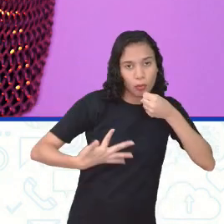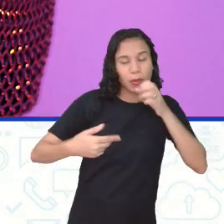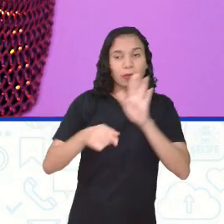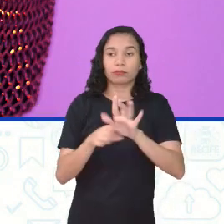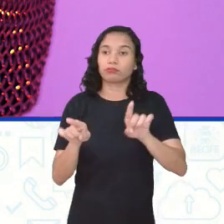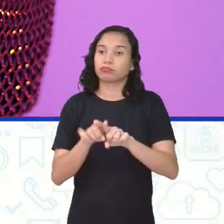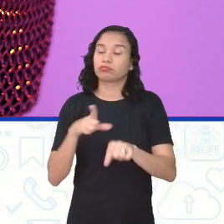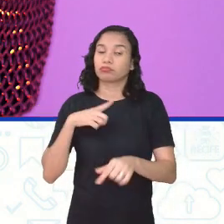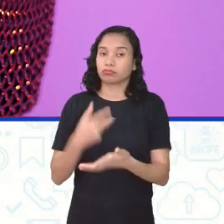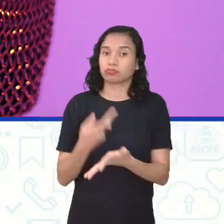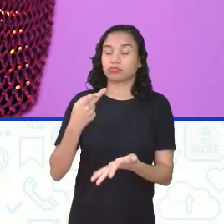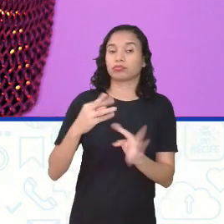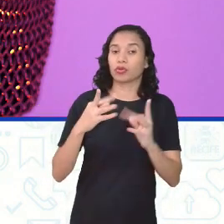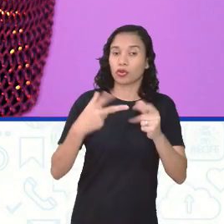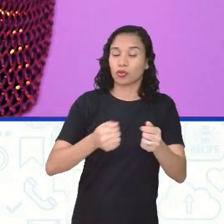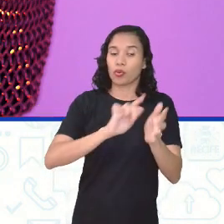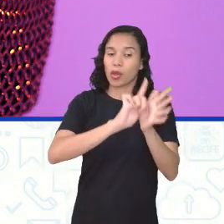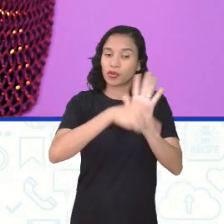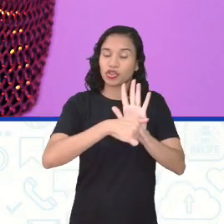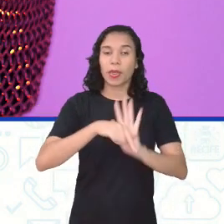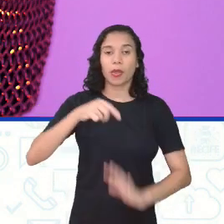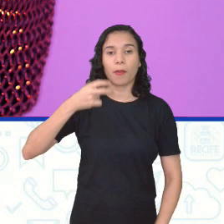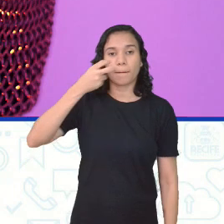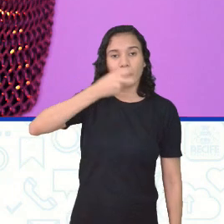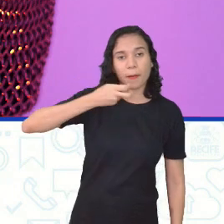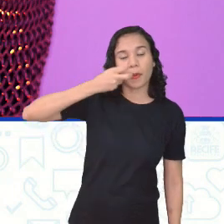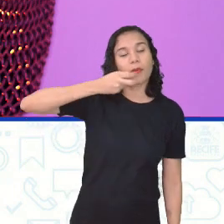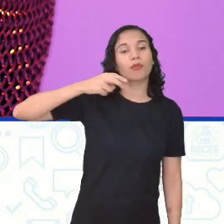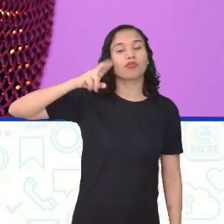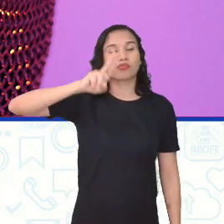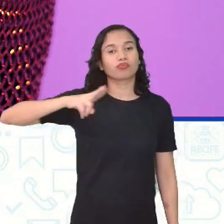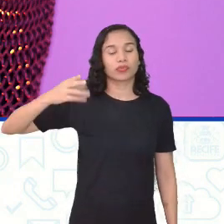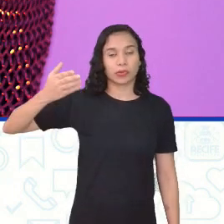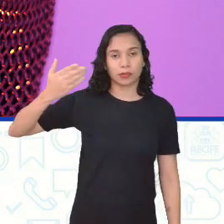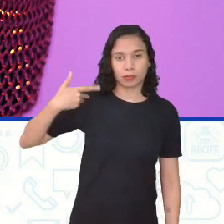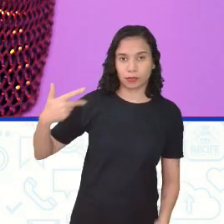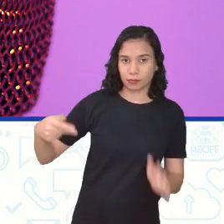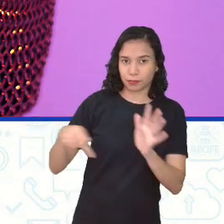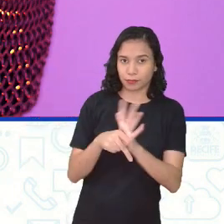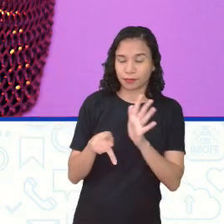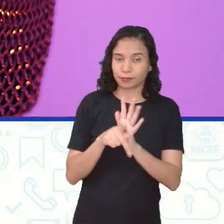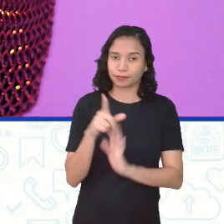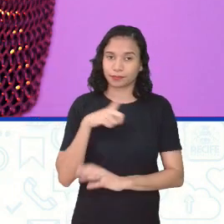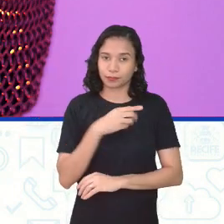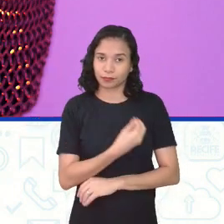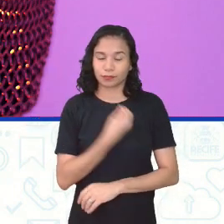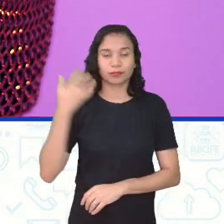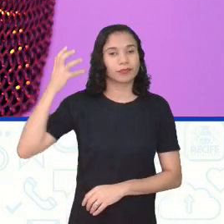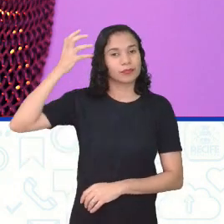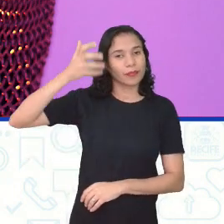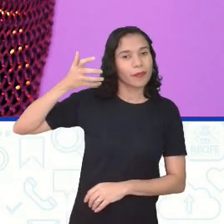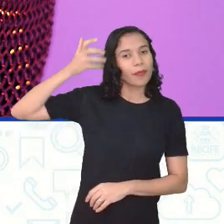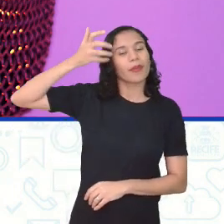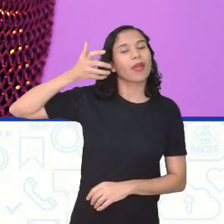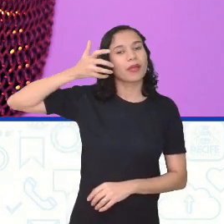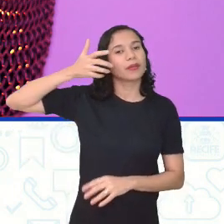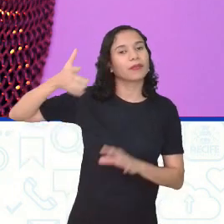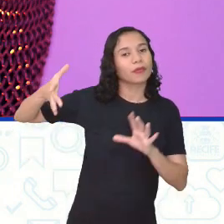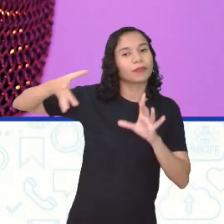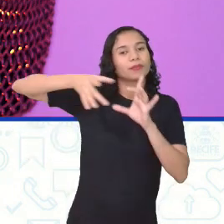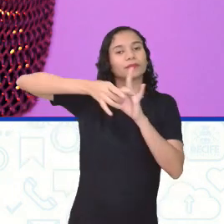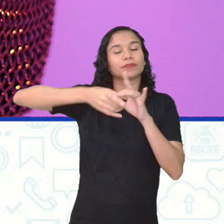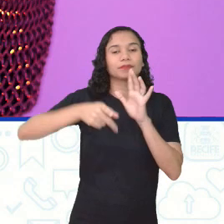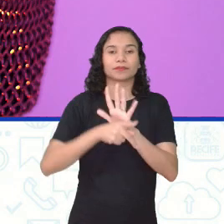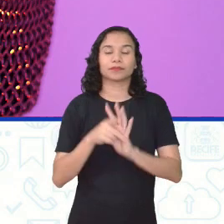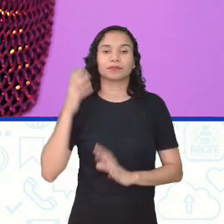boletins. São todos gêneros orais que são expressos, que eram próprios desse formato radiofônico, que foi importada